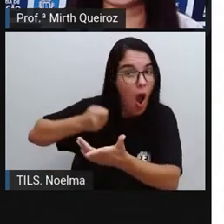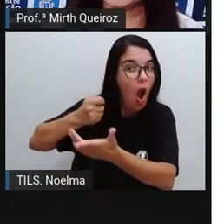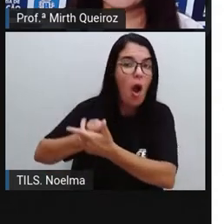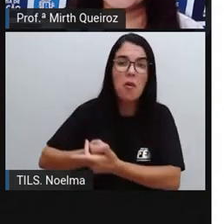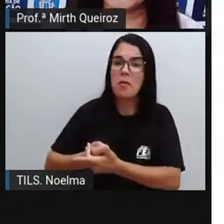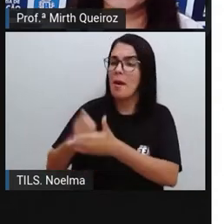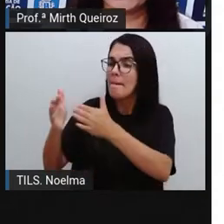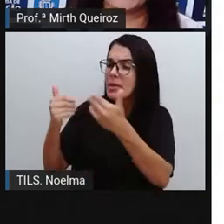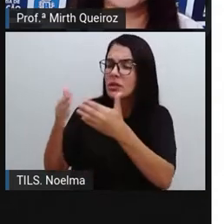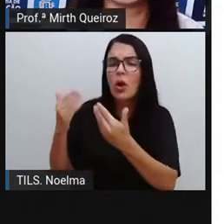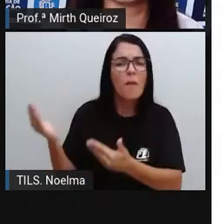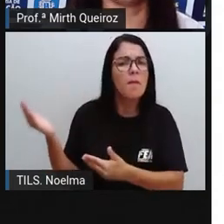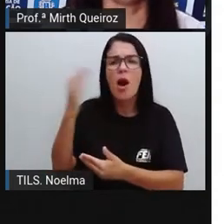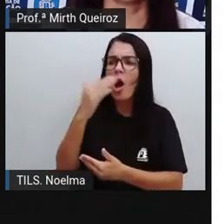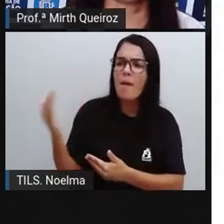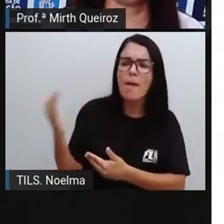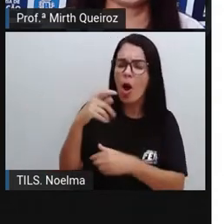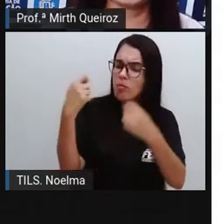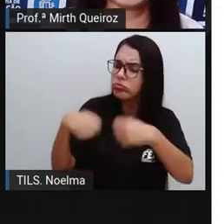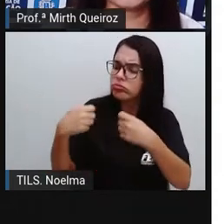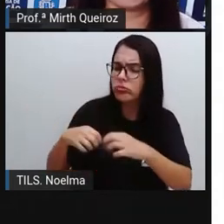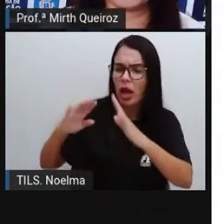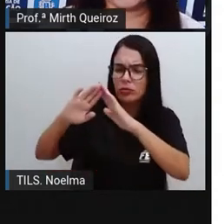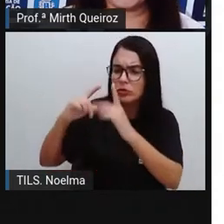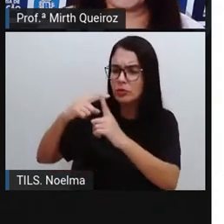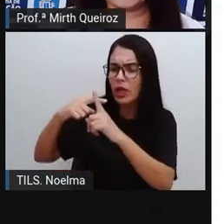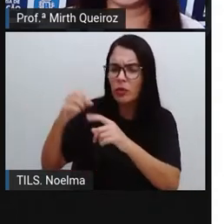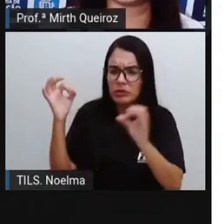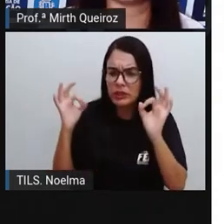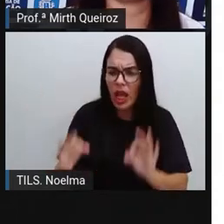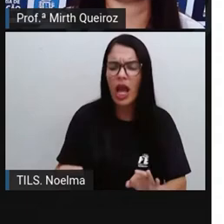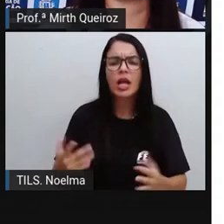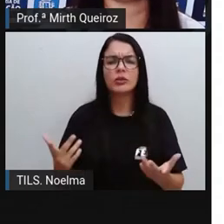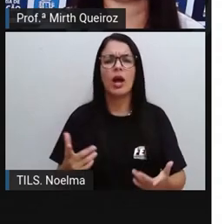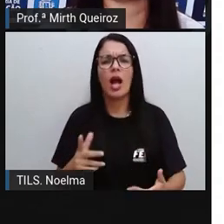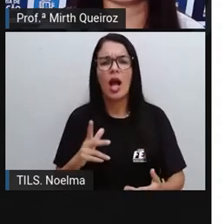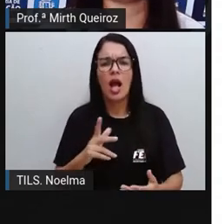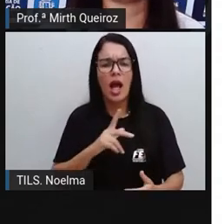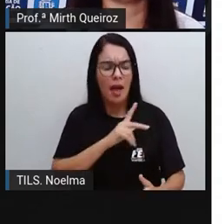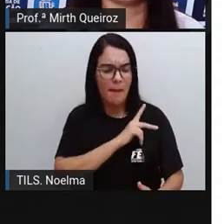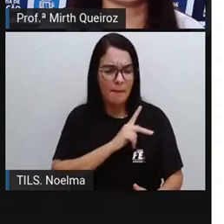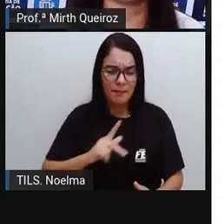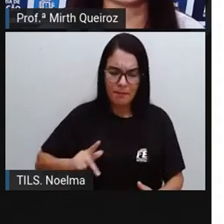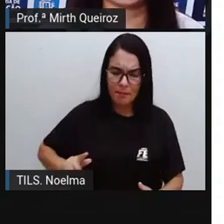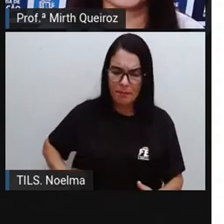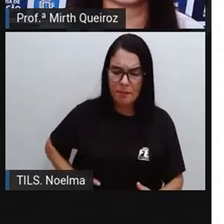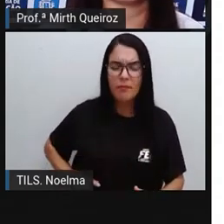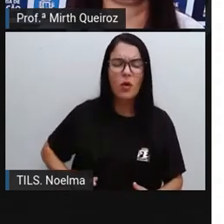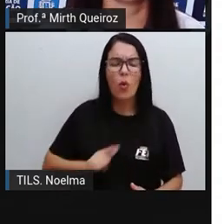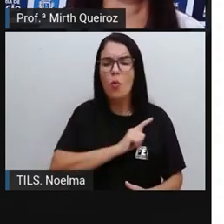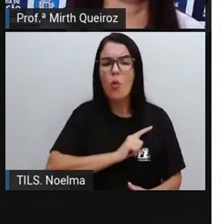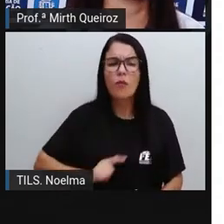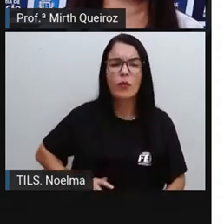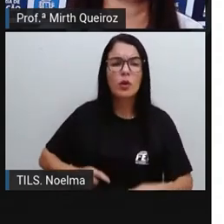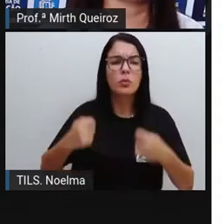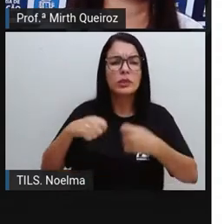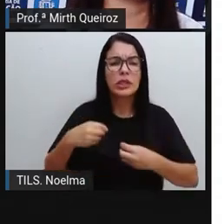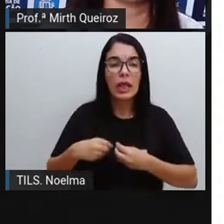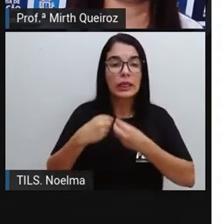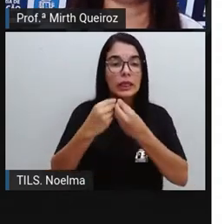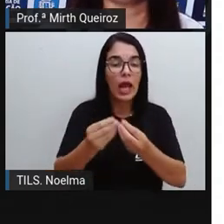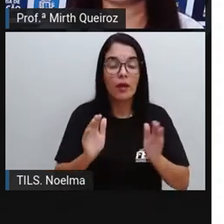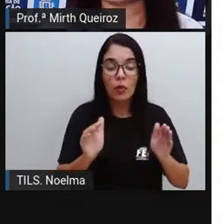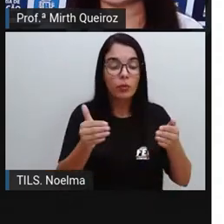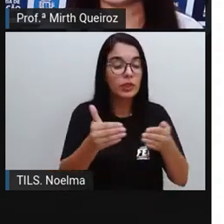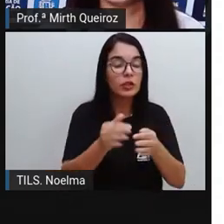mantenham Serviços públicos E que esses serviços públicos Eles sejam ofertados De forma adequada E que atinja